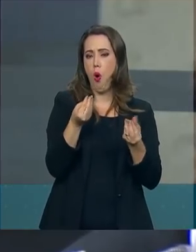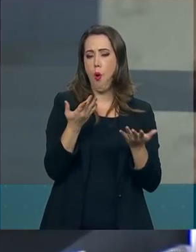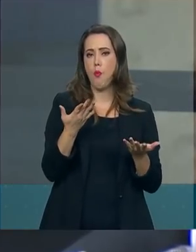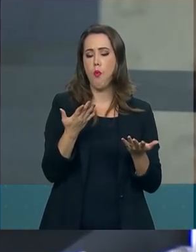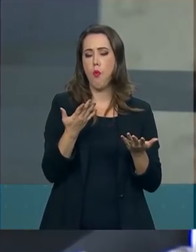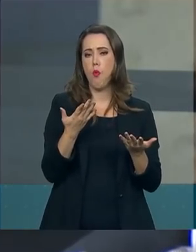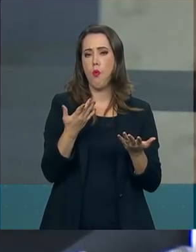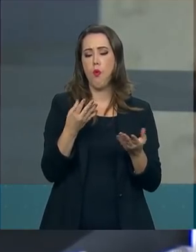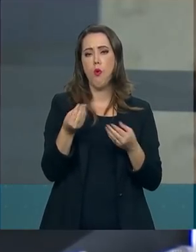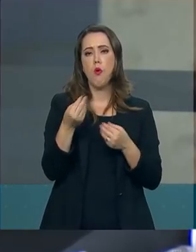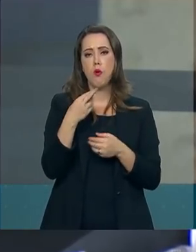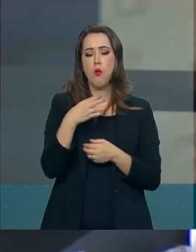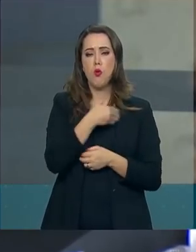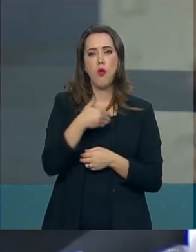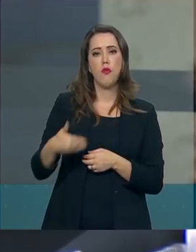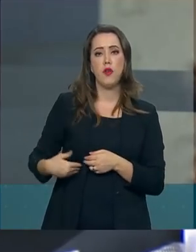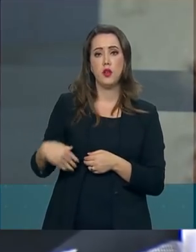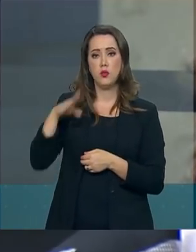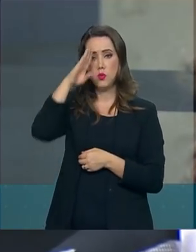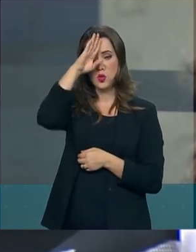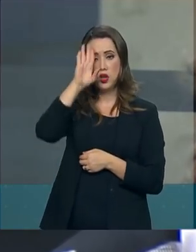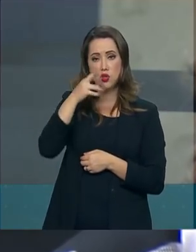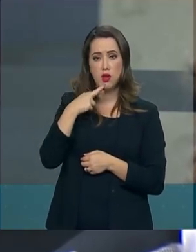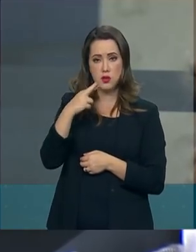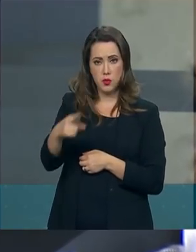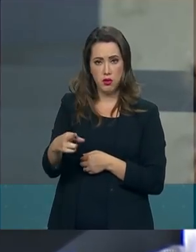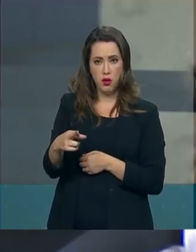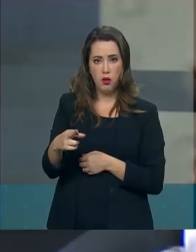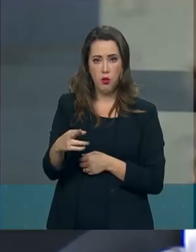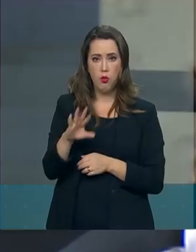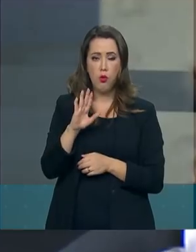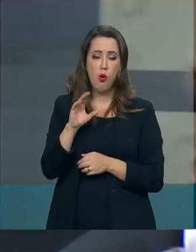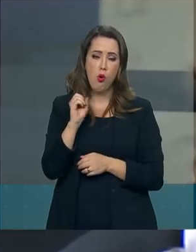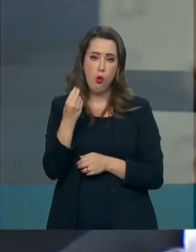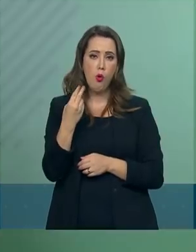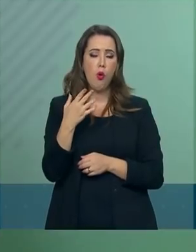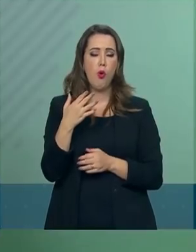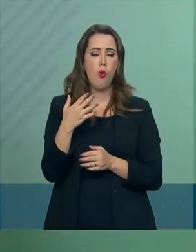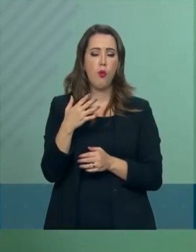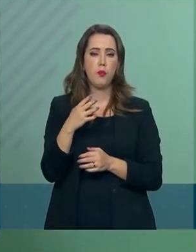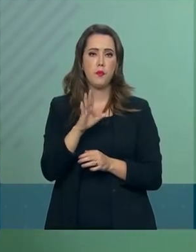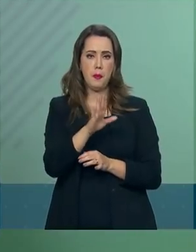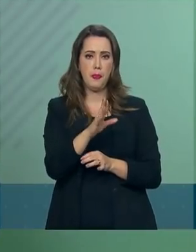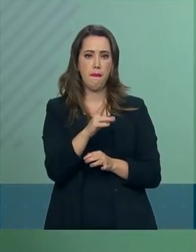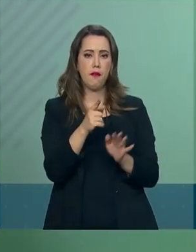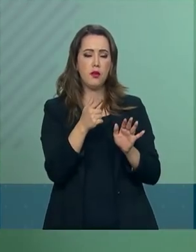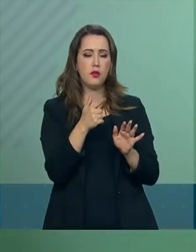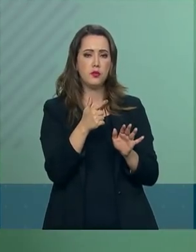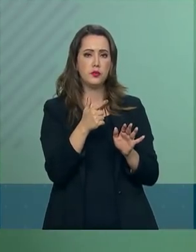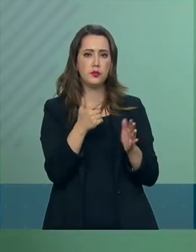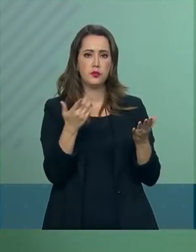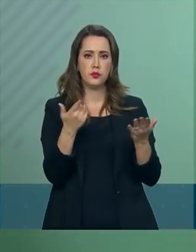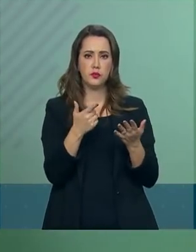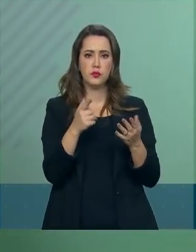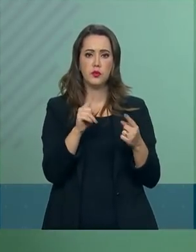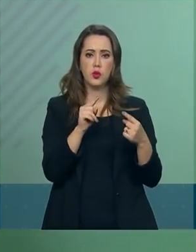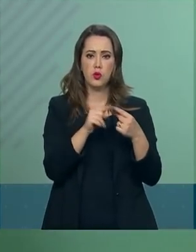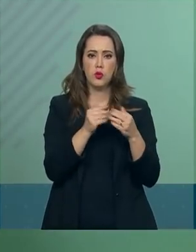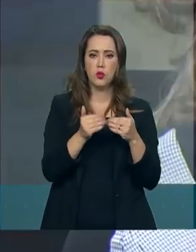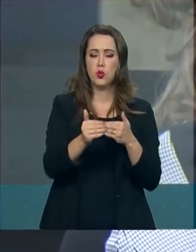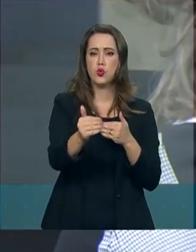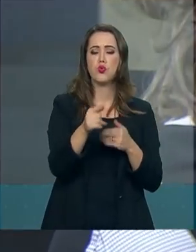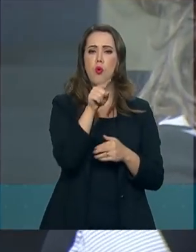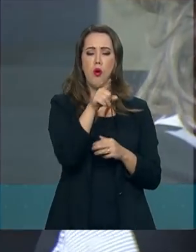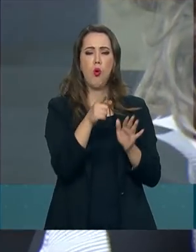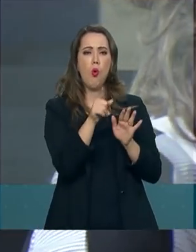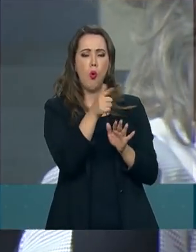respondeu, responderá até amanhã, essa questão. E hoje... Deixa eu te responder. Você vai entrar outra pergunta? Tem a ver com isso também. Então,